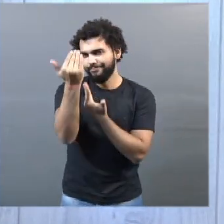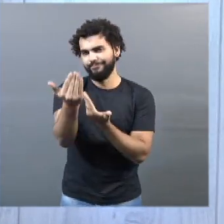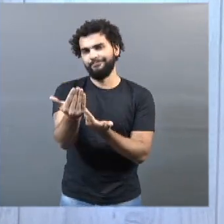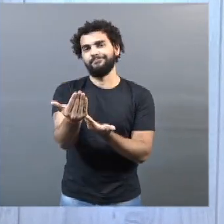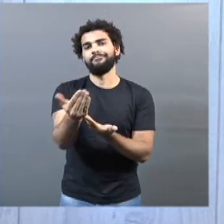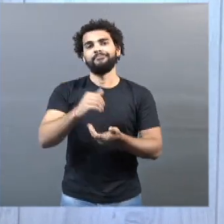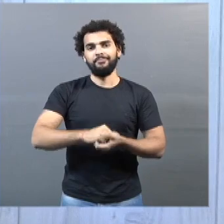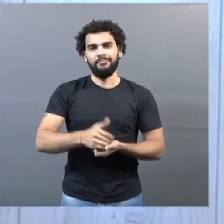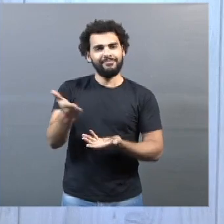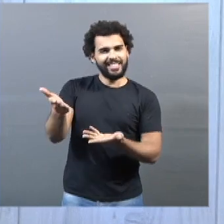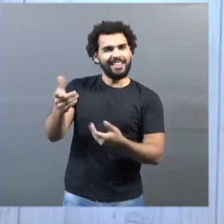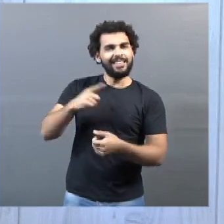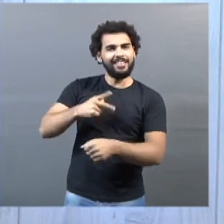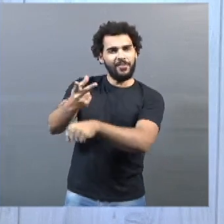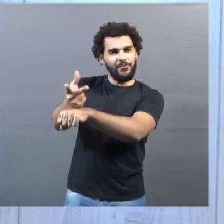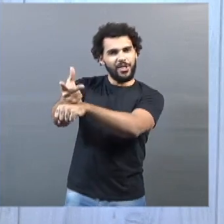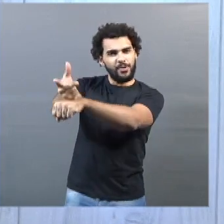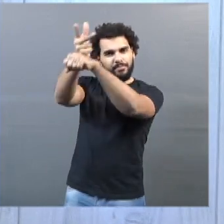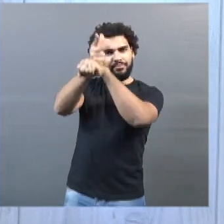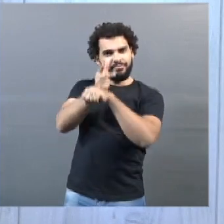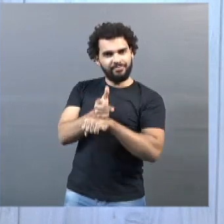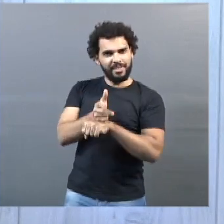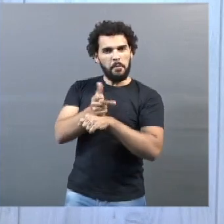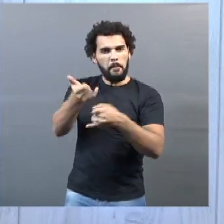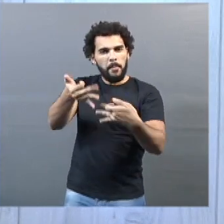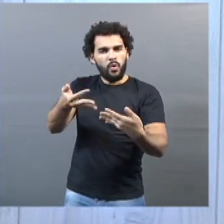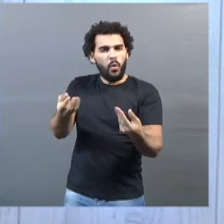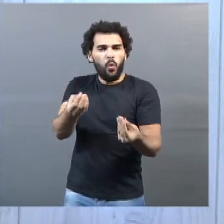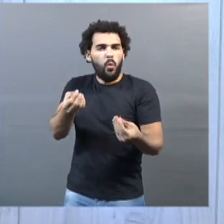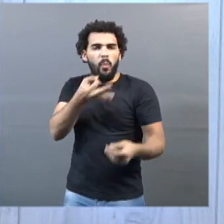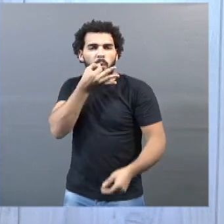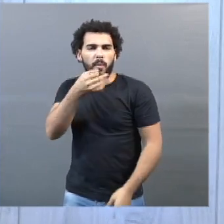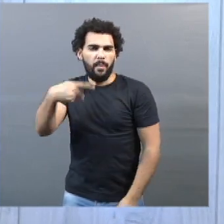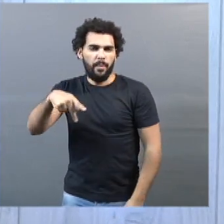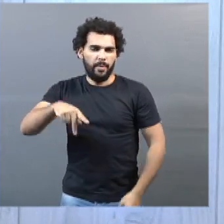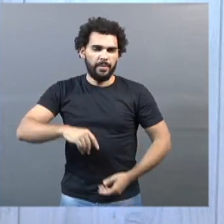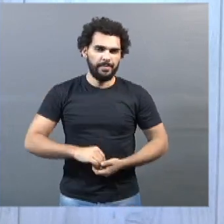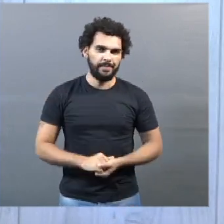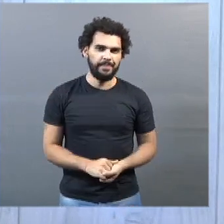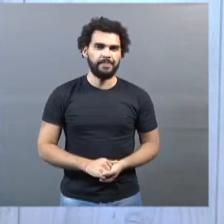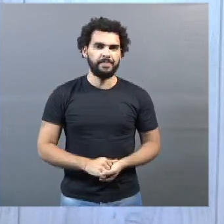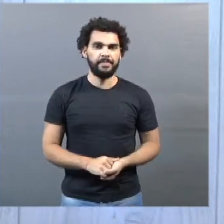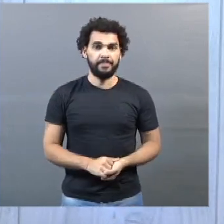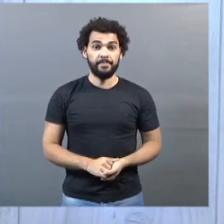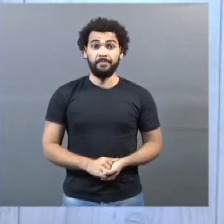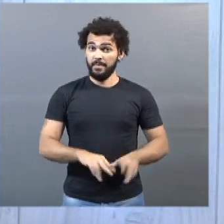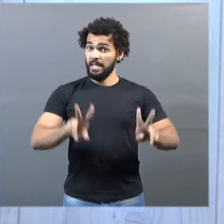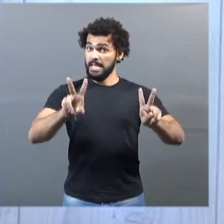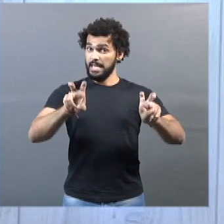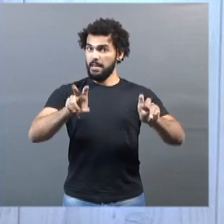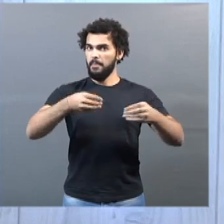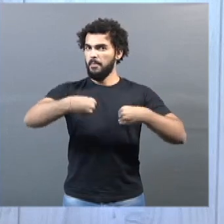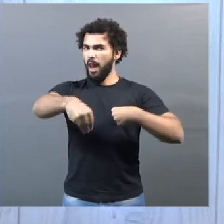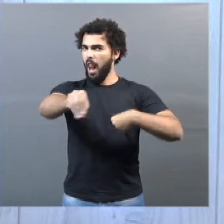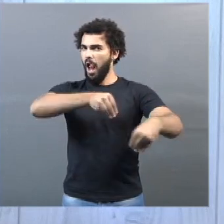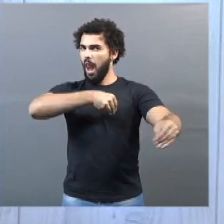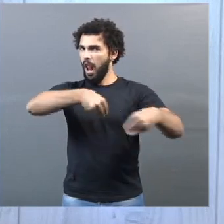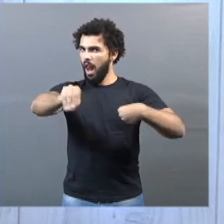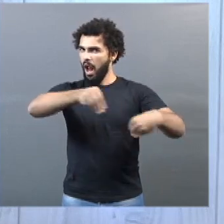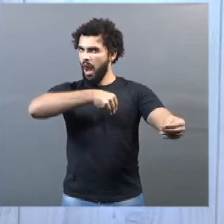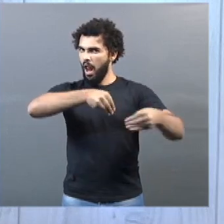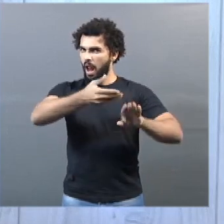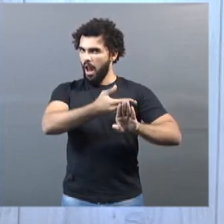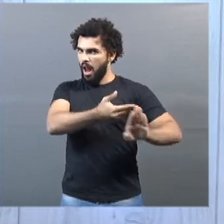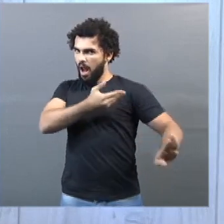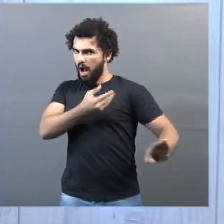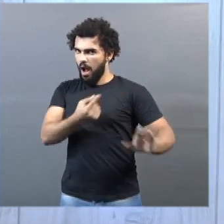nos enviar esse vídeo com a sua visão sobre esse assunto. Nós também, sobre essa questão da flexibilização de isolamento